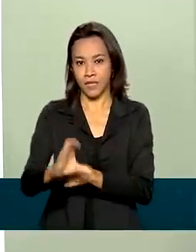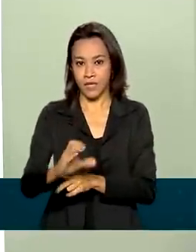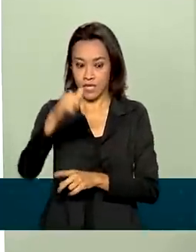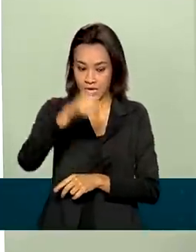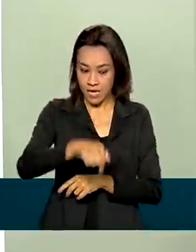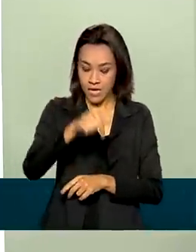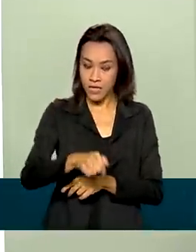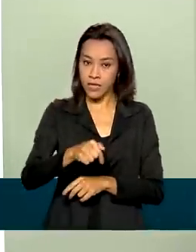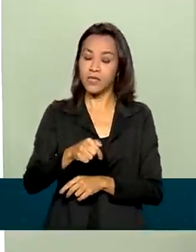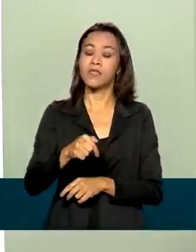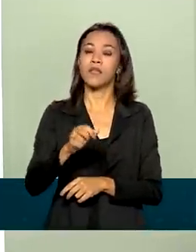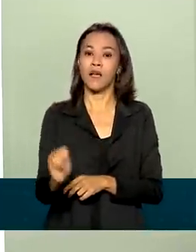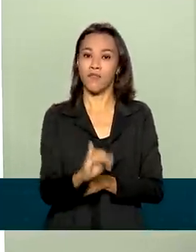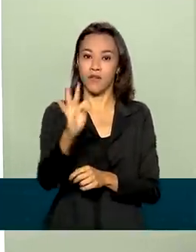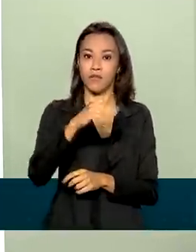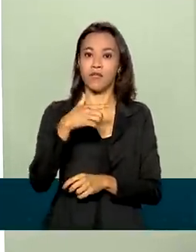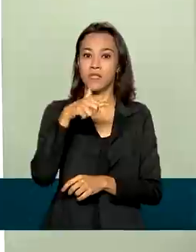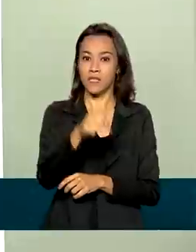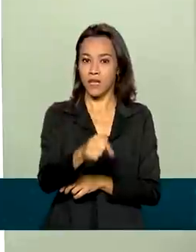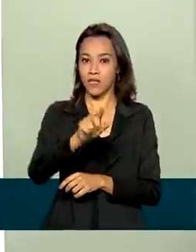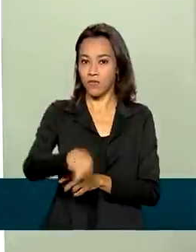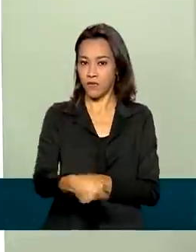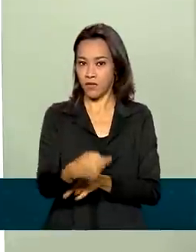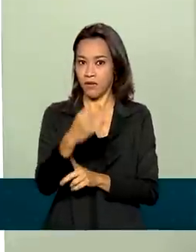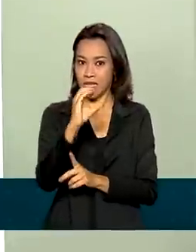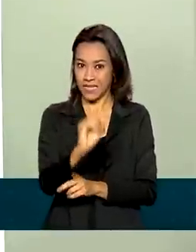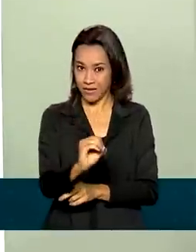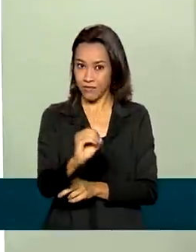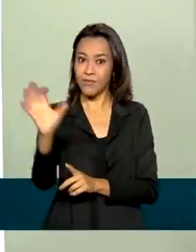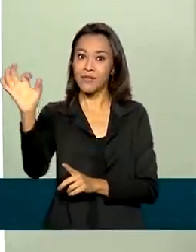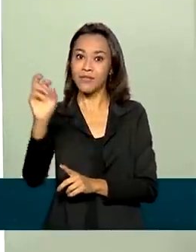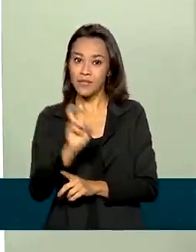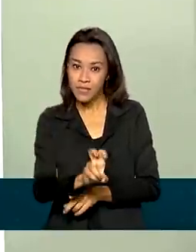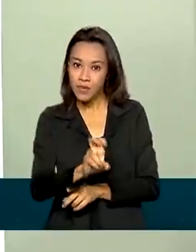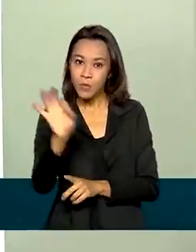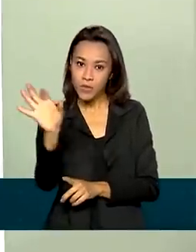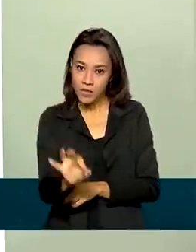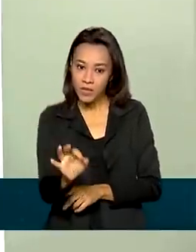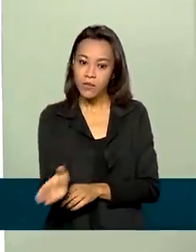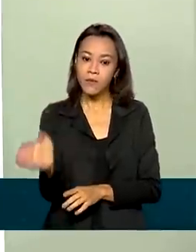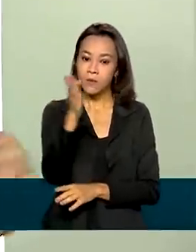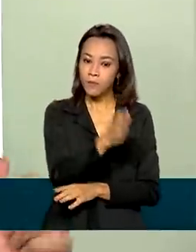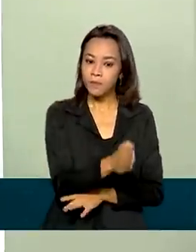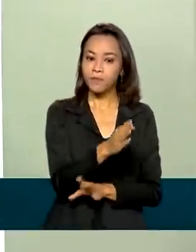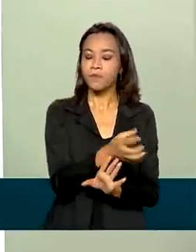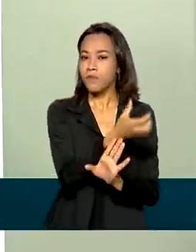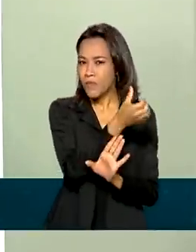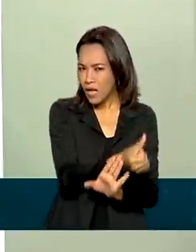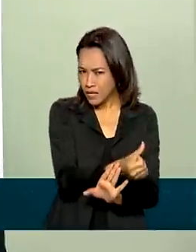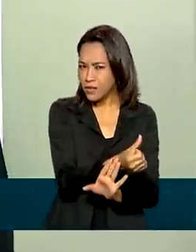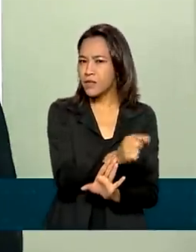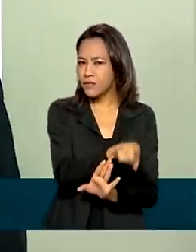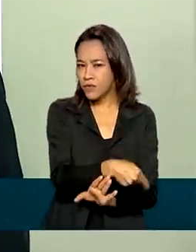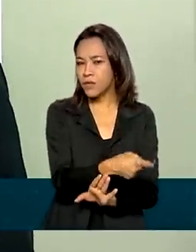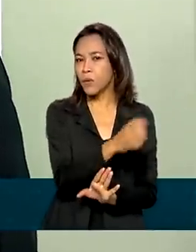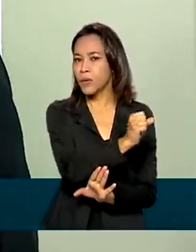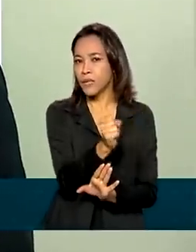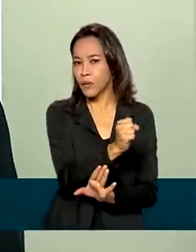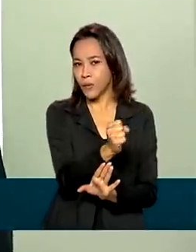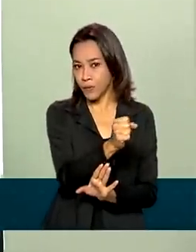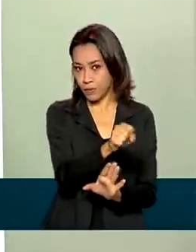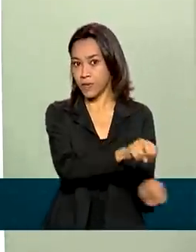esse ano em 7,05%, em contraposição a 6,88% na semana passada. E, em